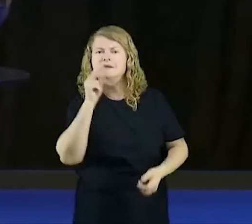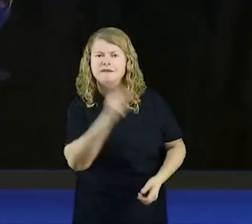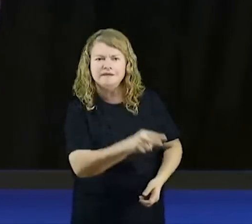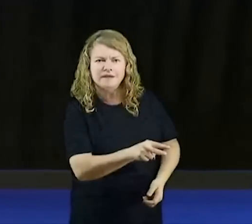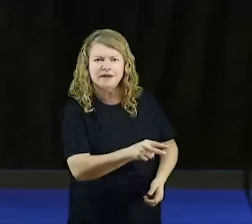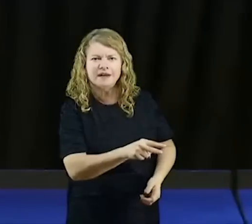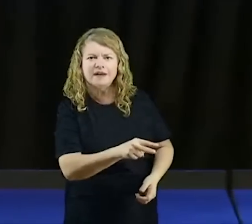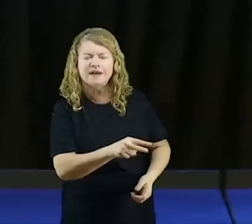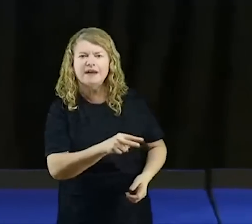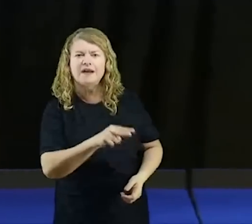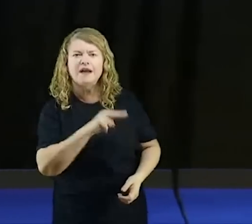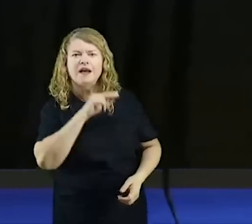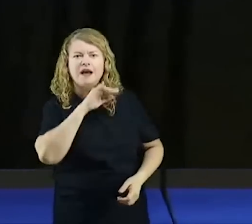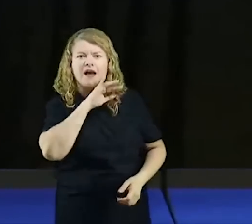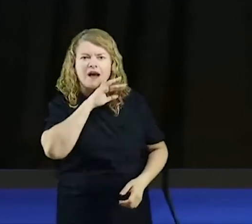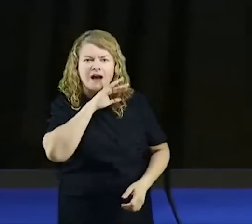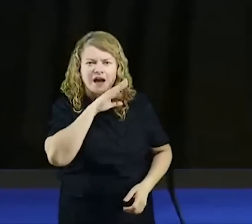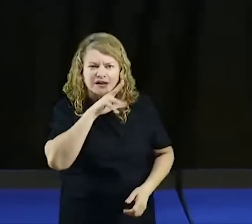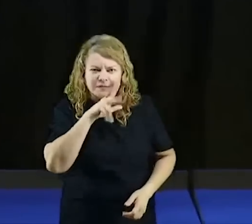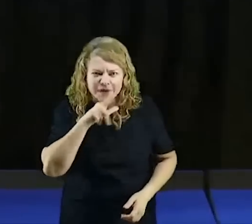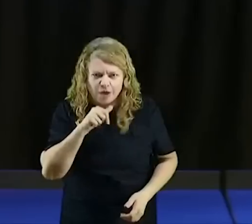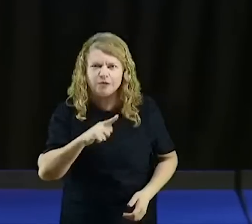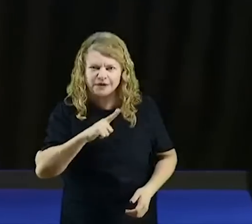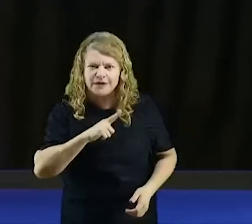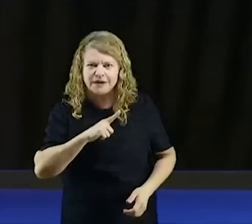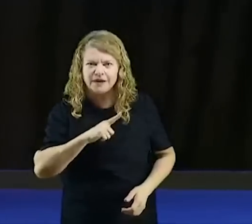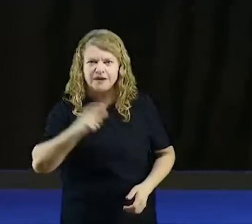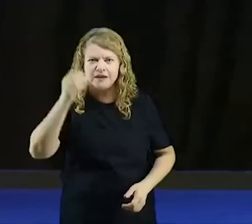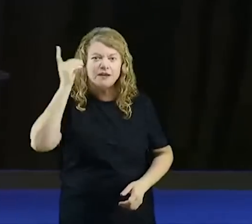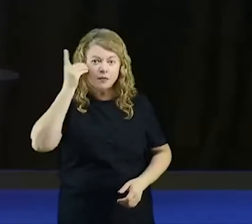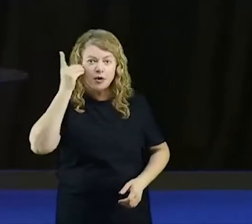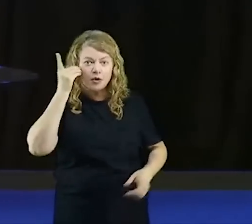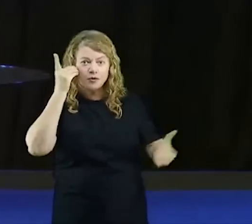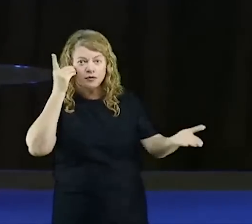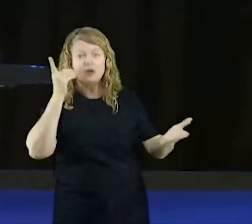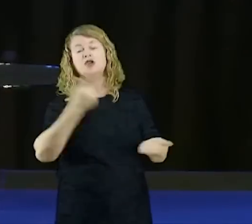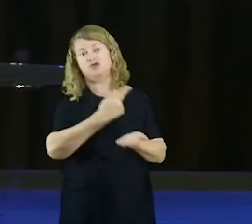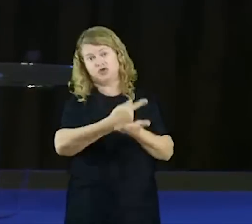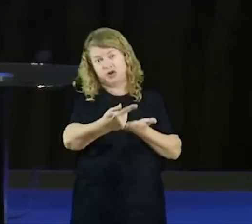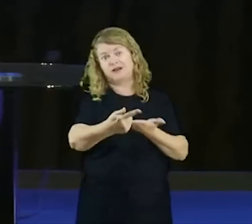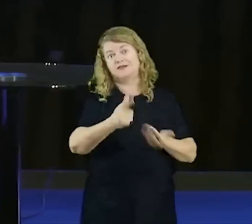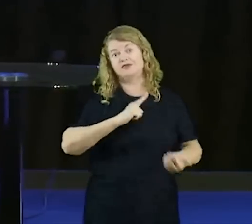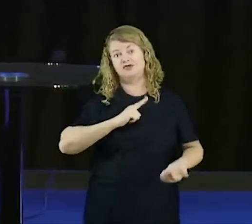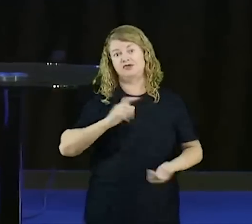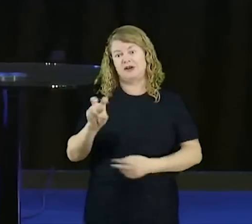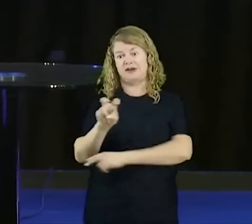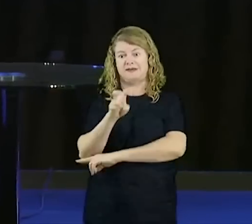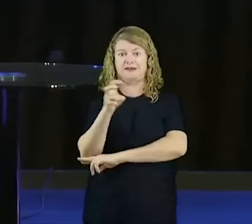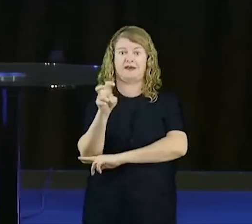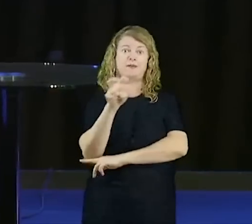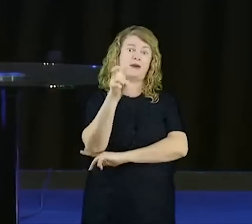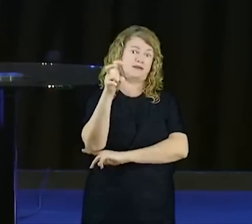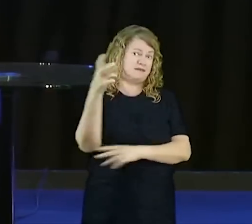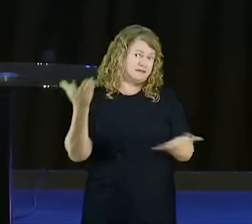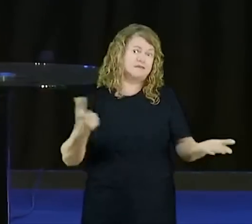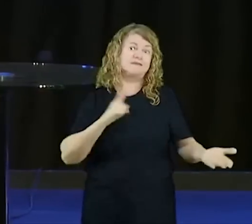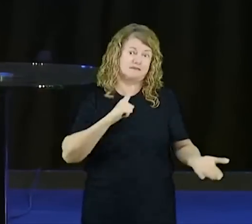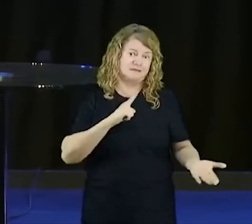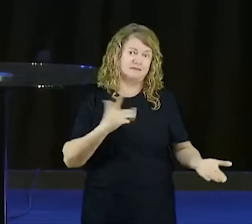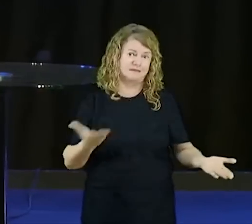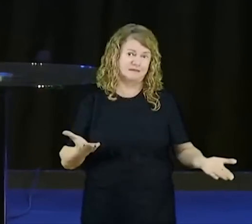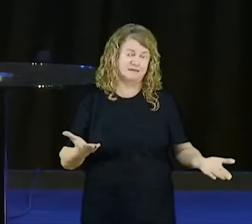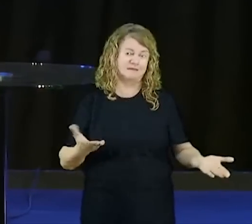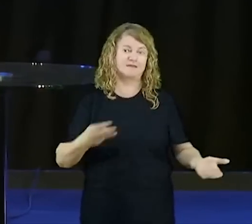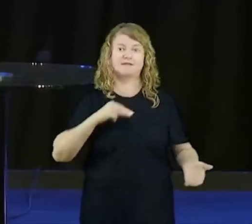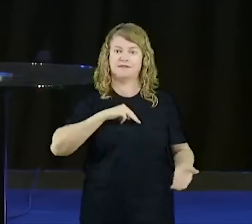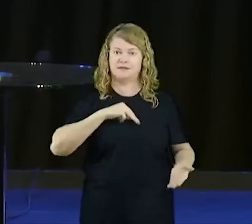Gênesis 3, tem uma serpente endemoniada. Em Mateus capítulo 8, em Marcos capítulo 5,